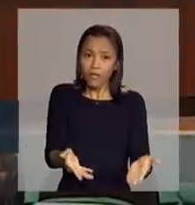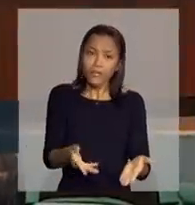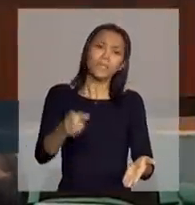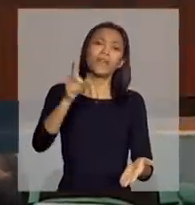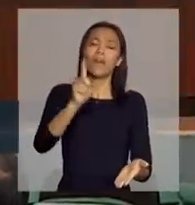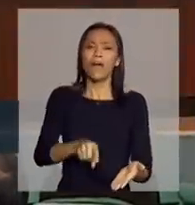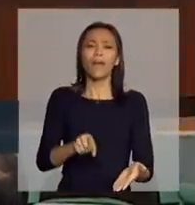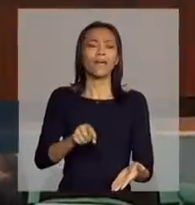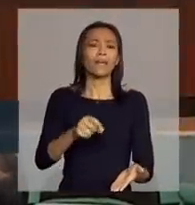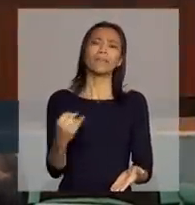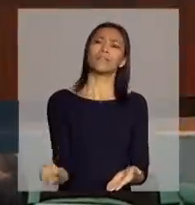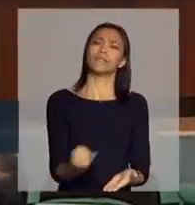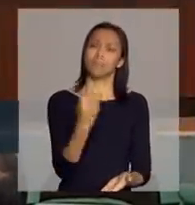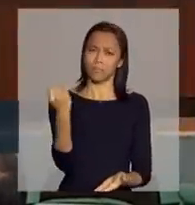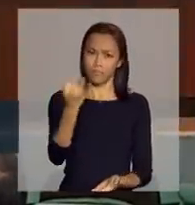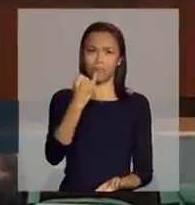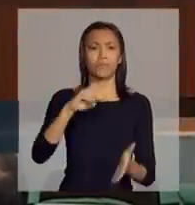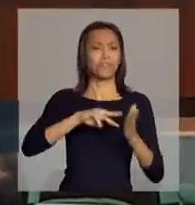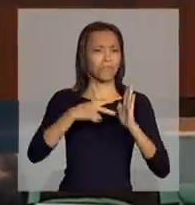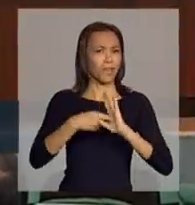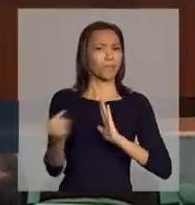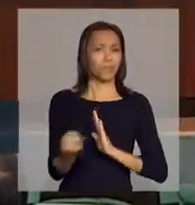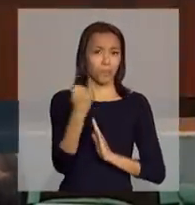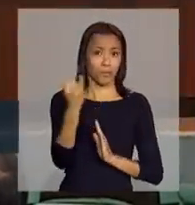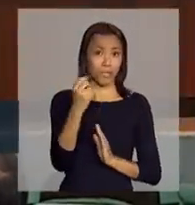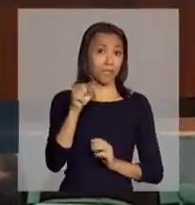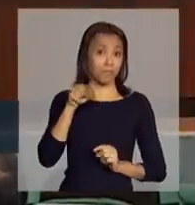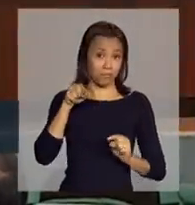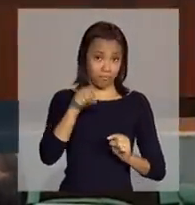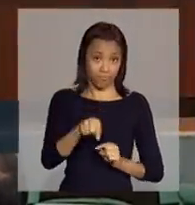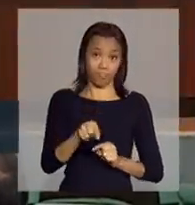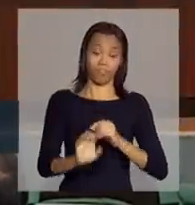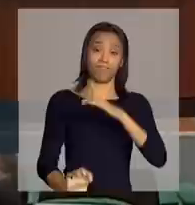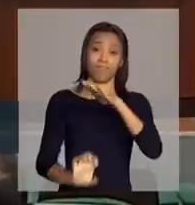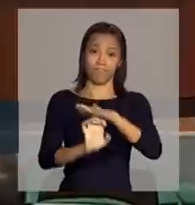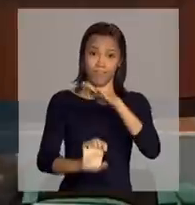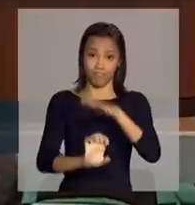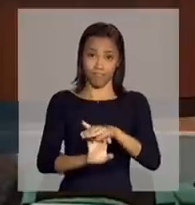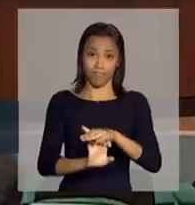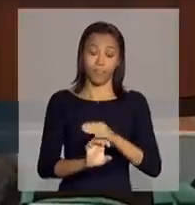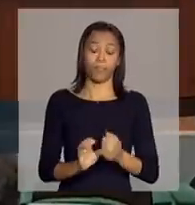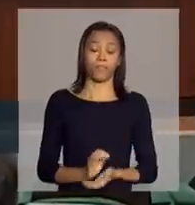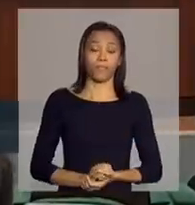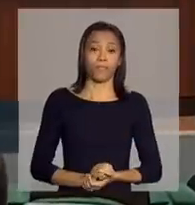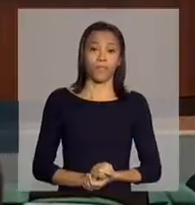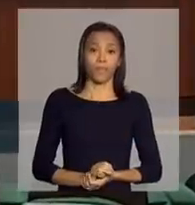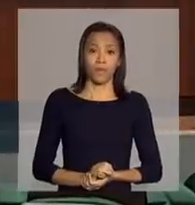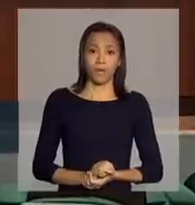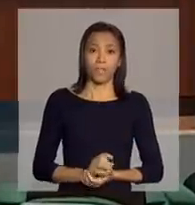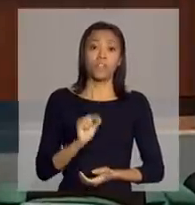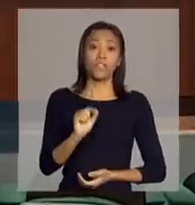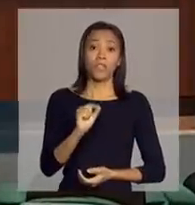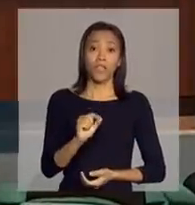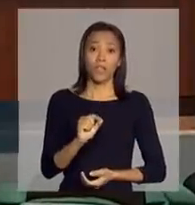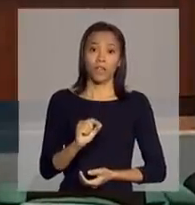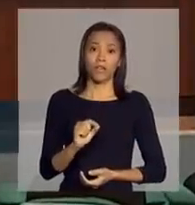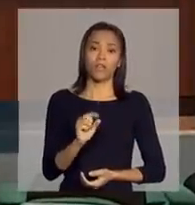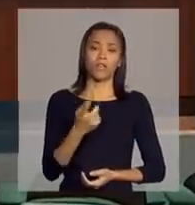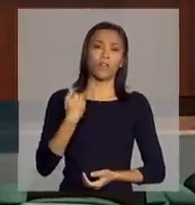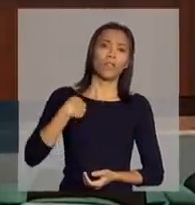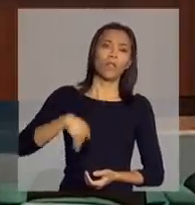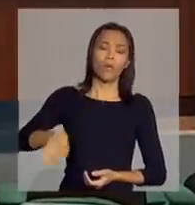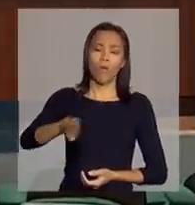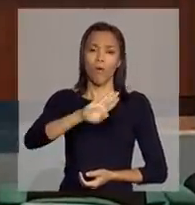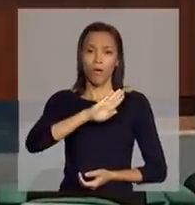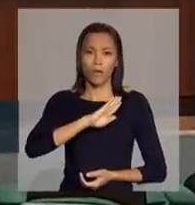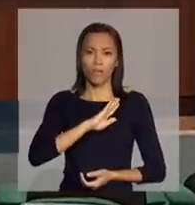um simbolismo muito grande para esta empresa. O simples fato de estar retornando